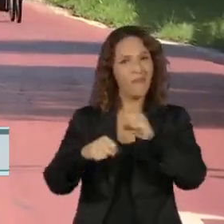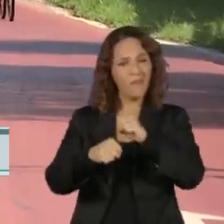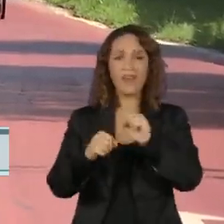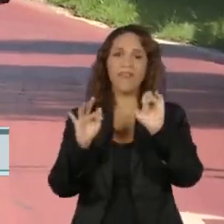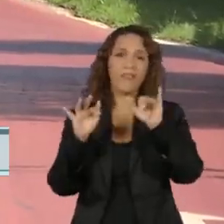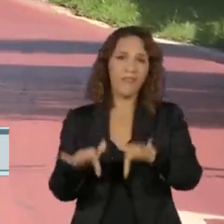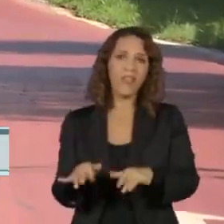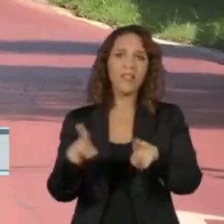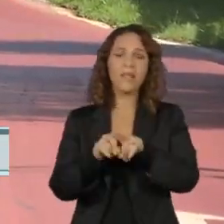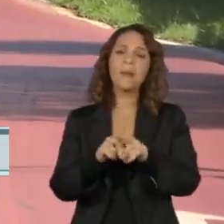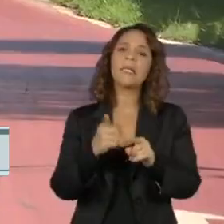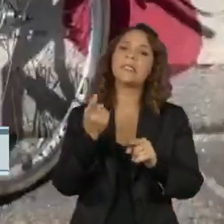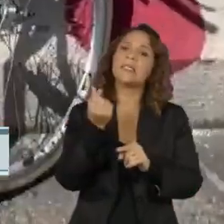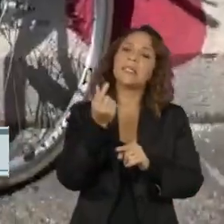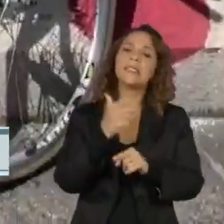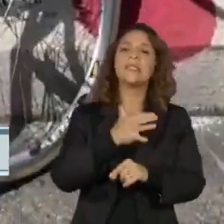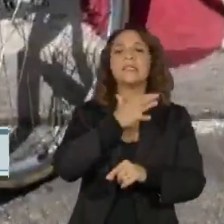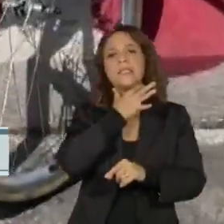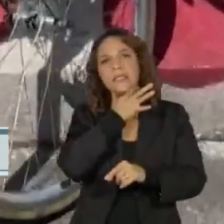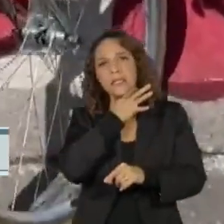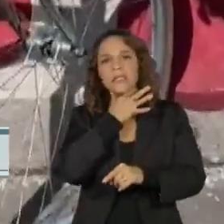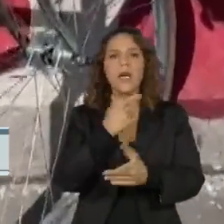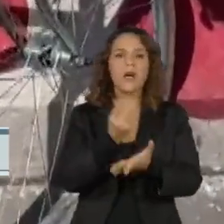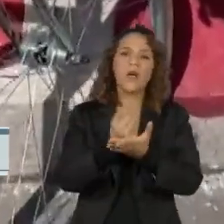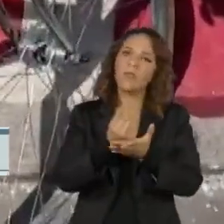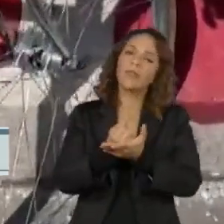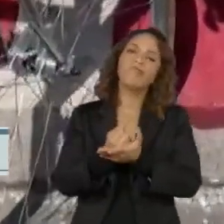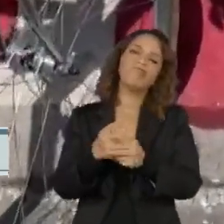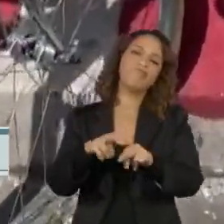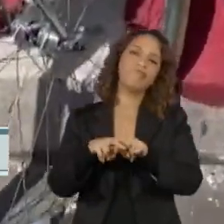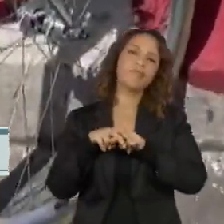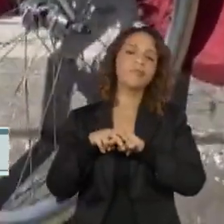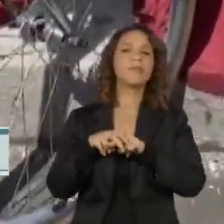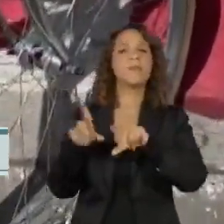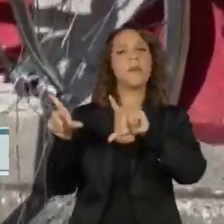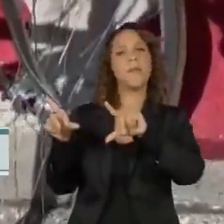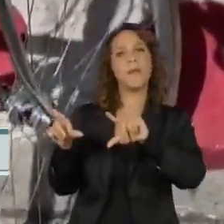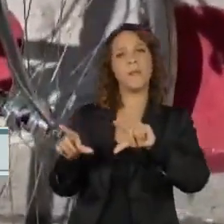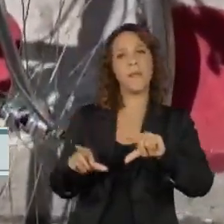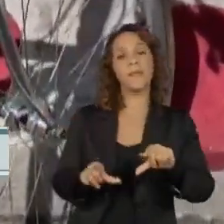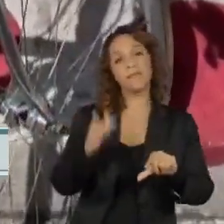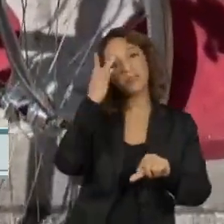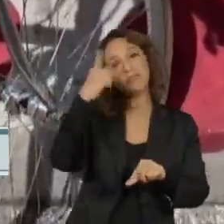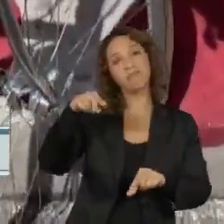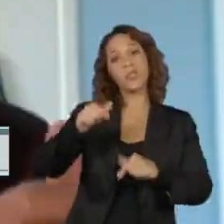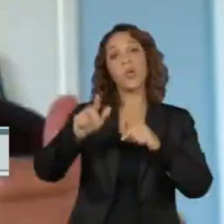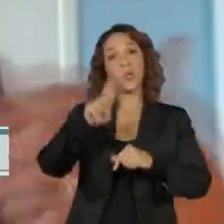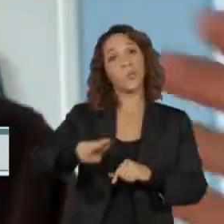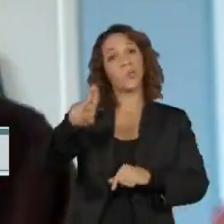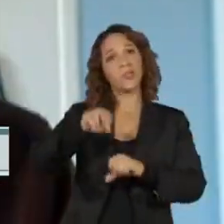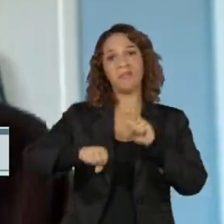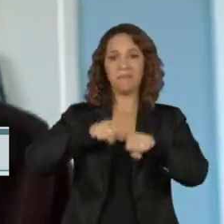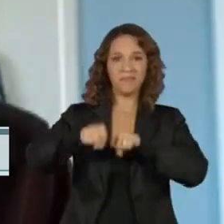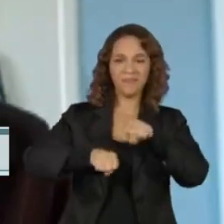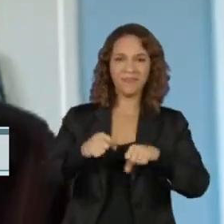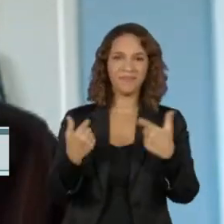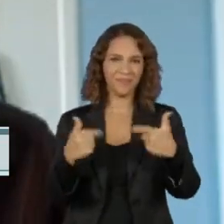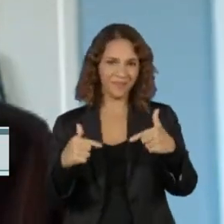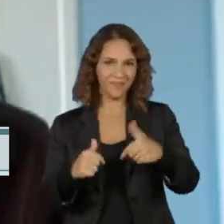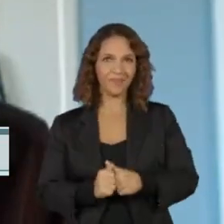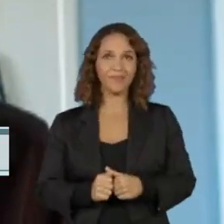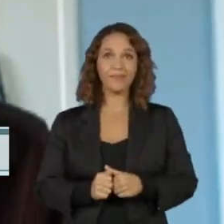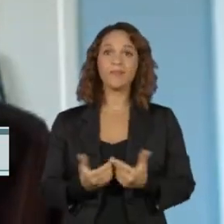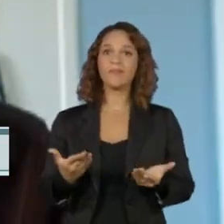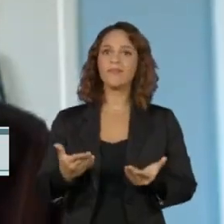são alguns dos fatores que explicam a retração, inclusive, entre quem usa a bike para trabalhar. Grande parte dos